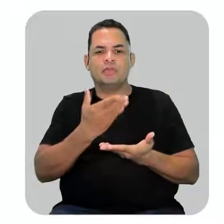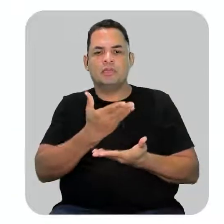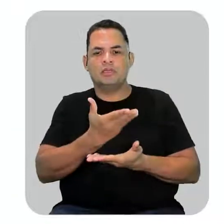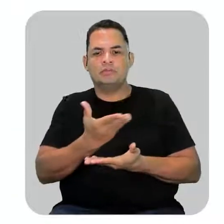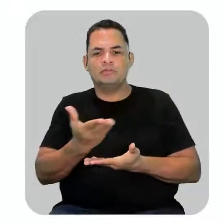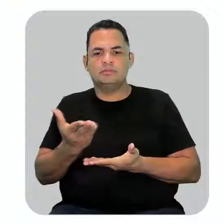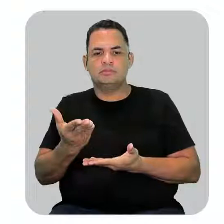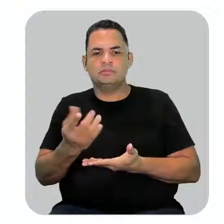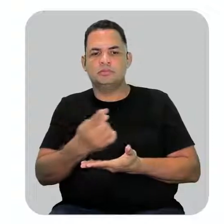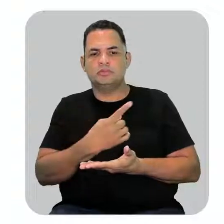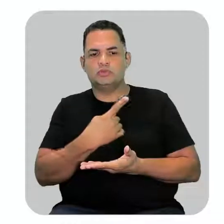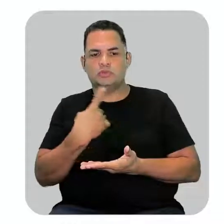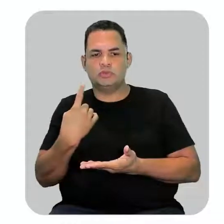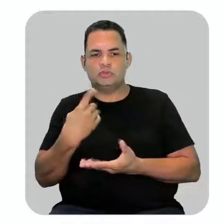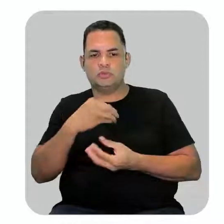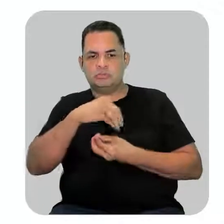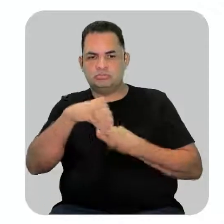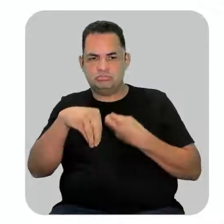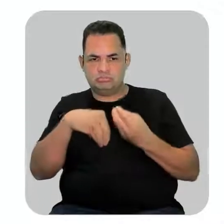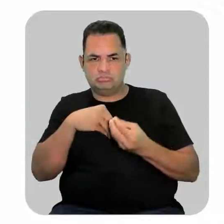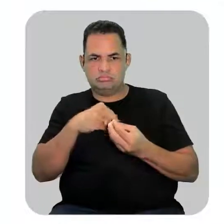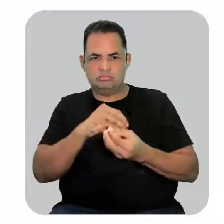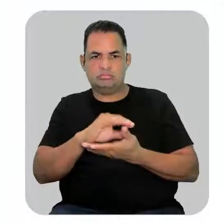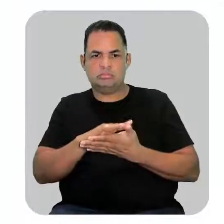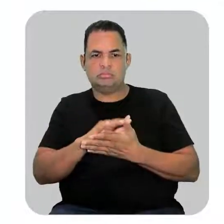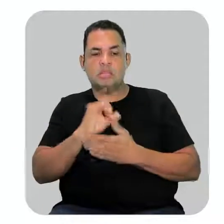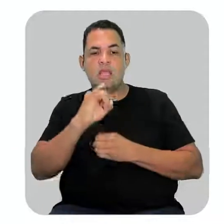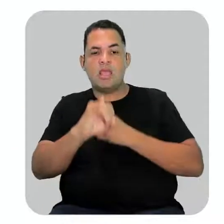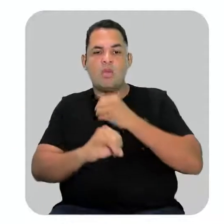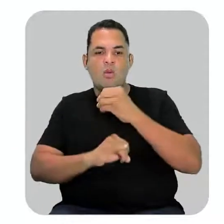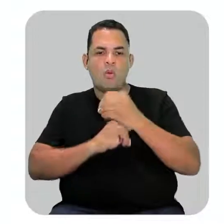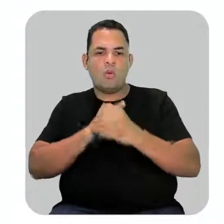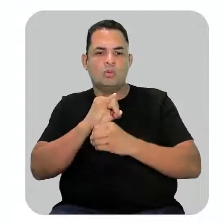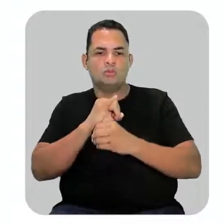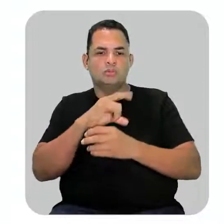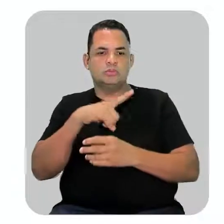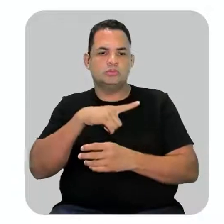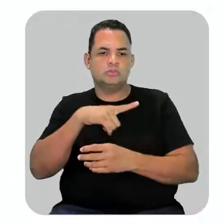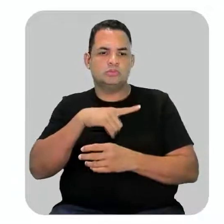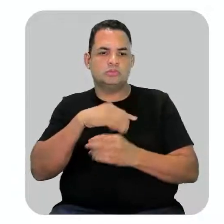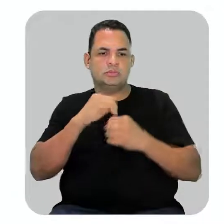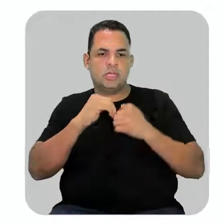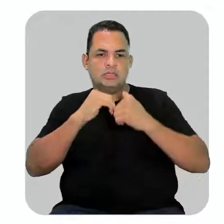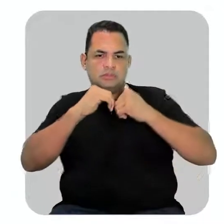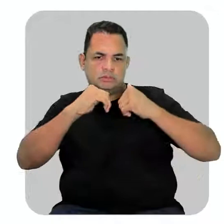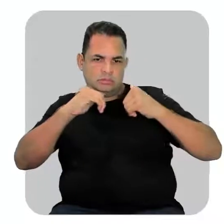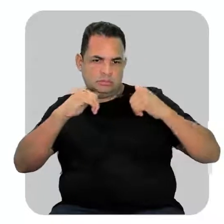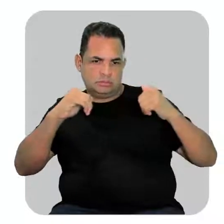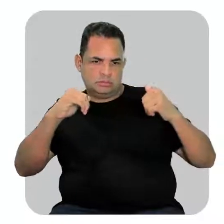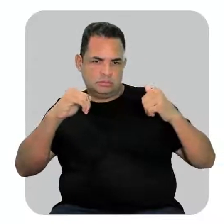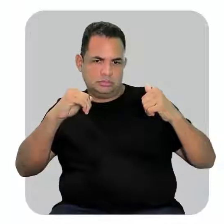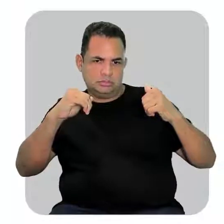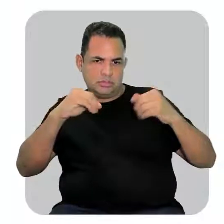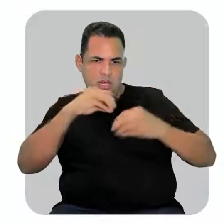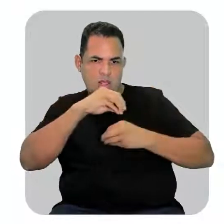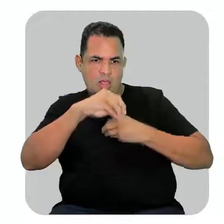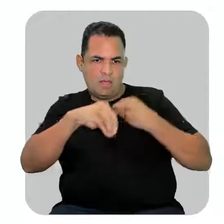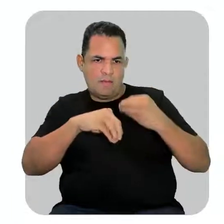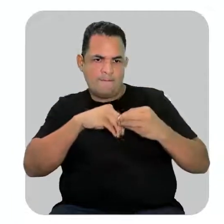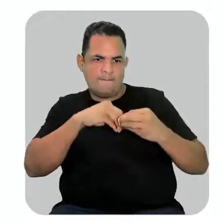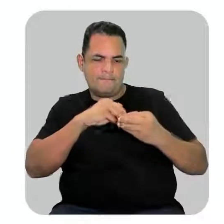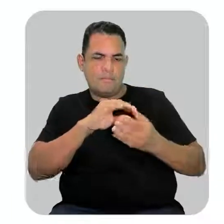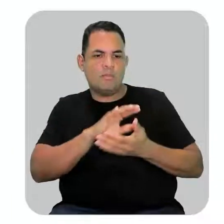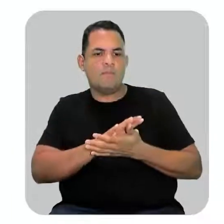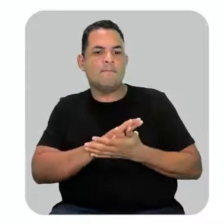aqui nós temos o composto iônico, que nós chamamos. Vai ter a ruptura e o composto B,